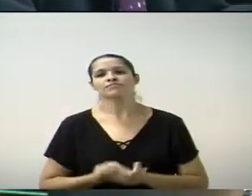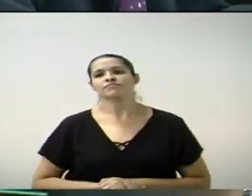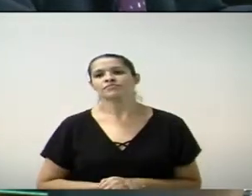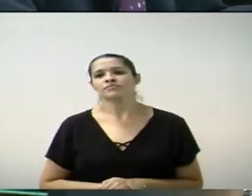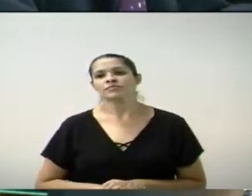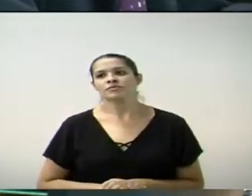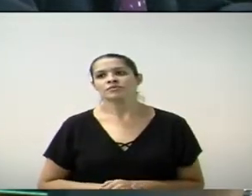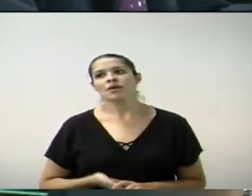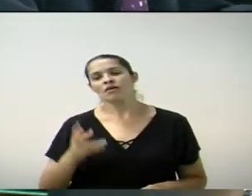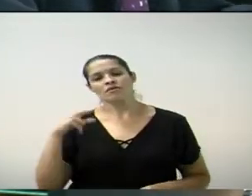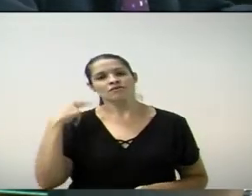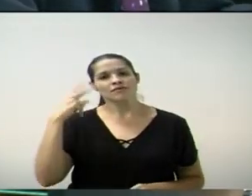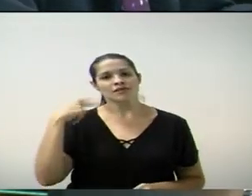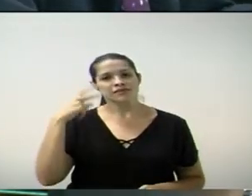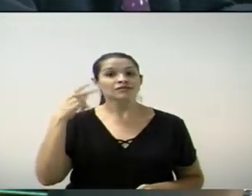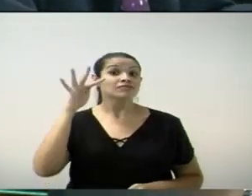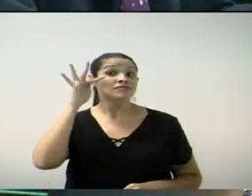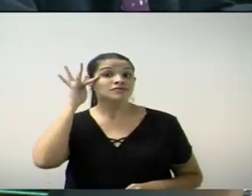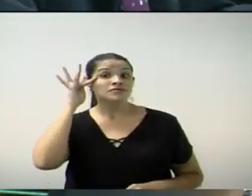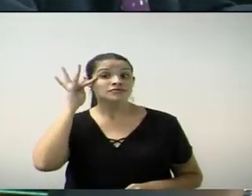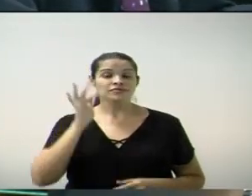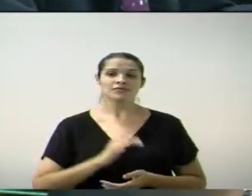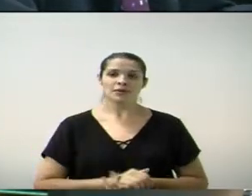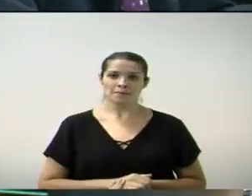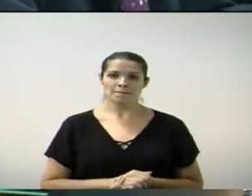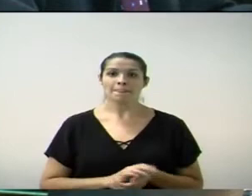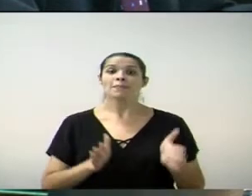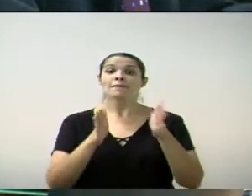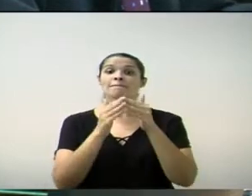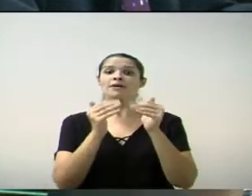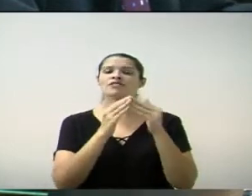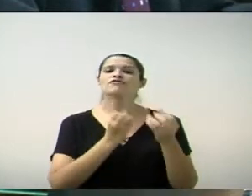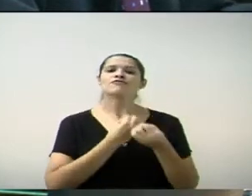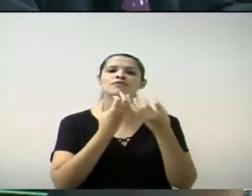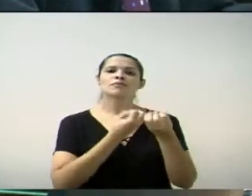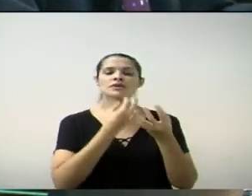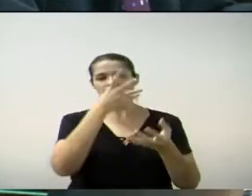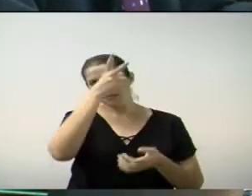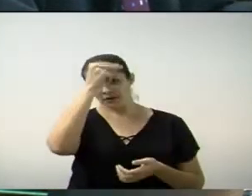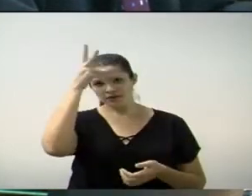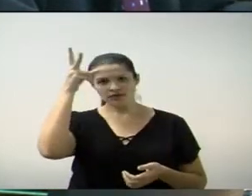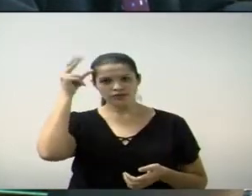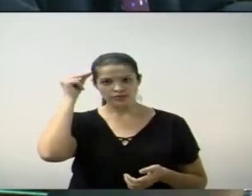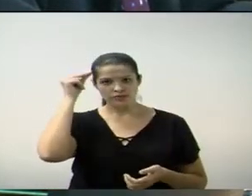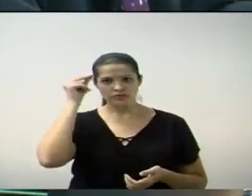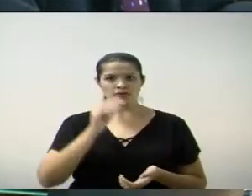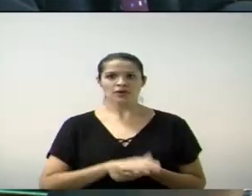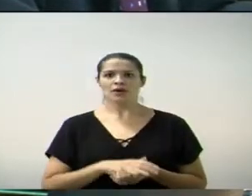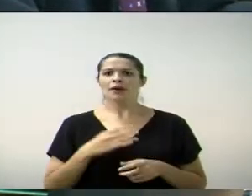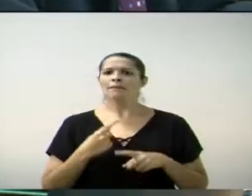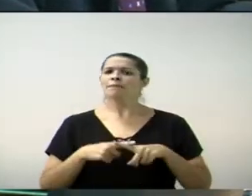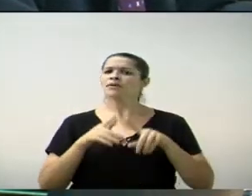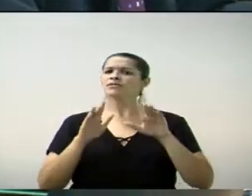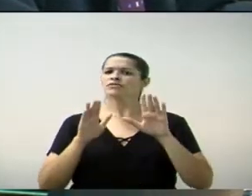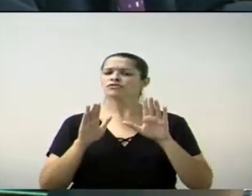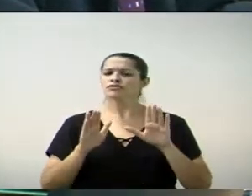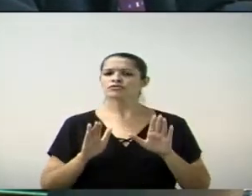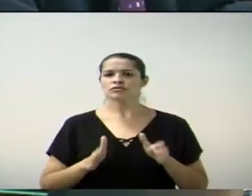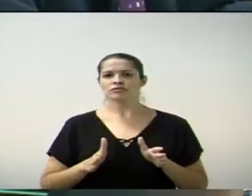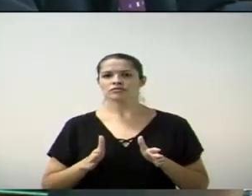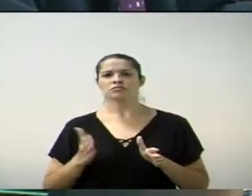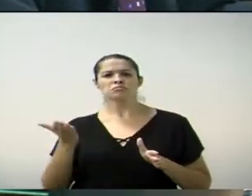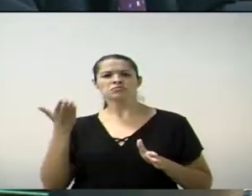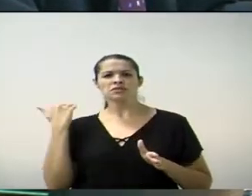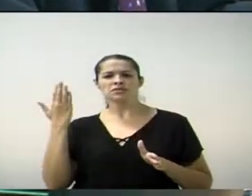97, do vereador Flávio Xavier, requerendo informações do executivo referente à indicação 48 de 17,